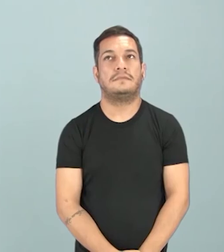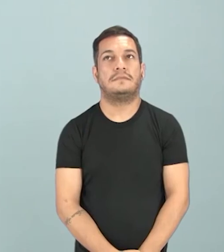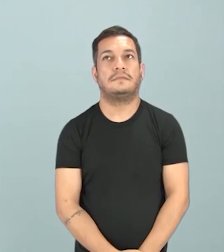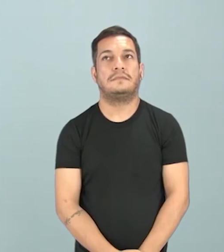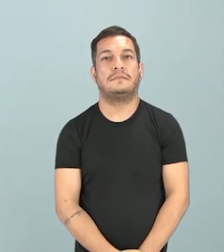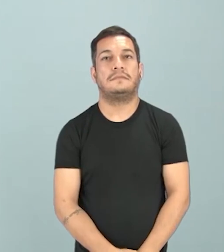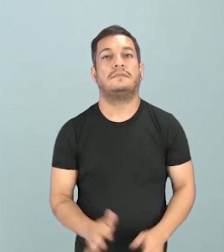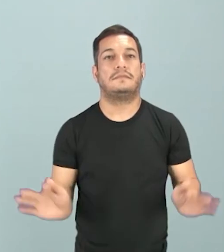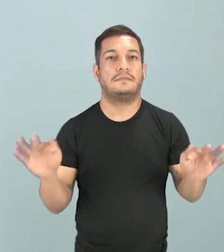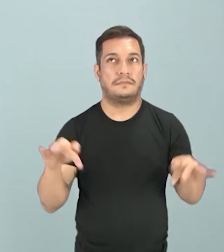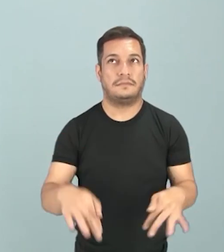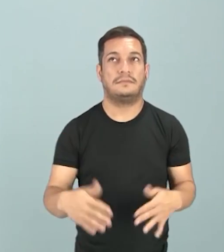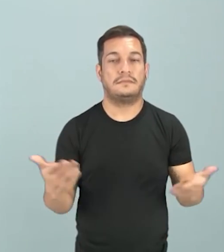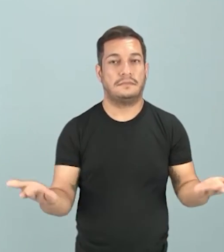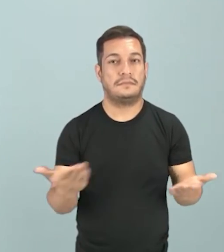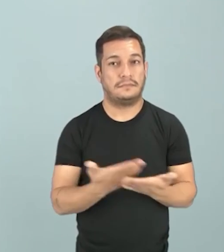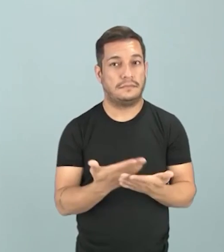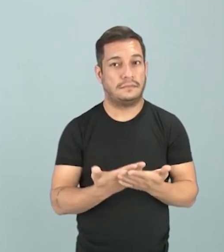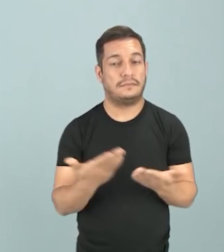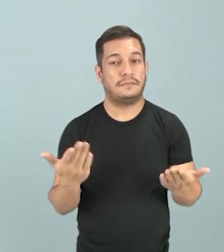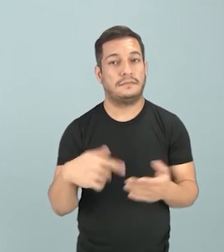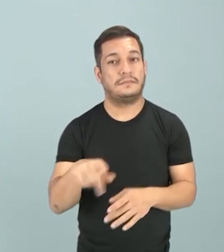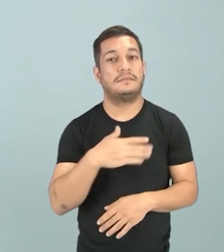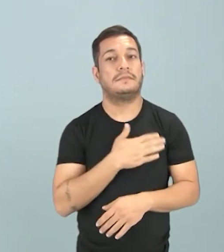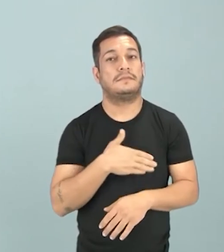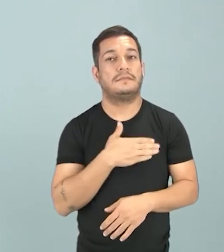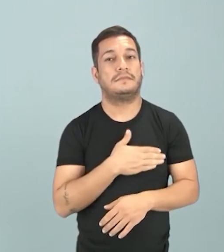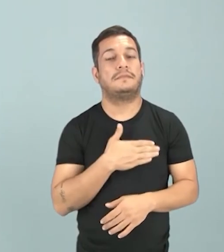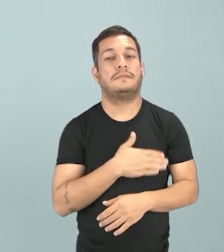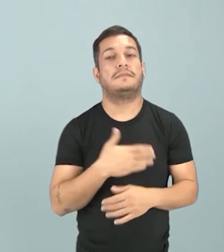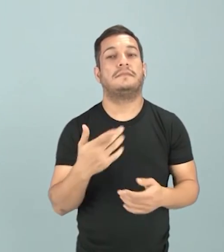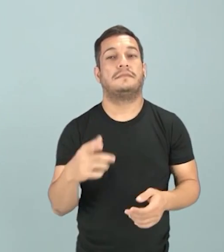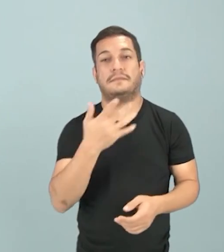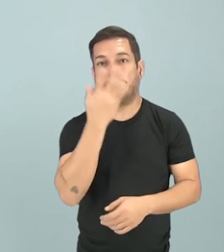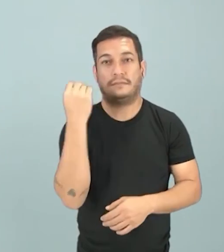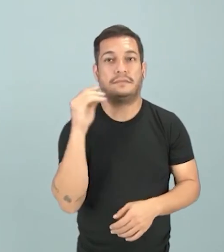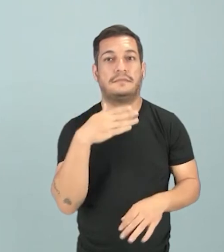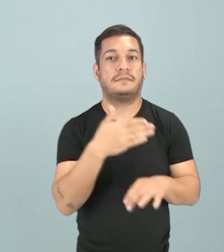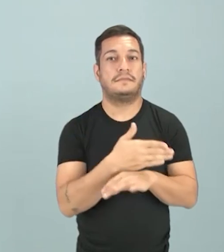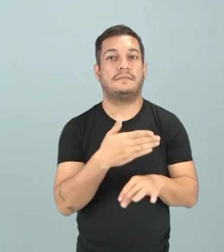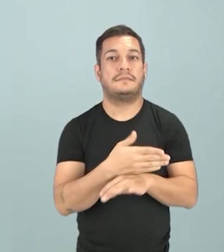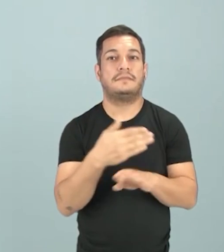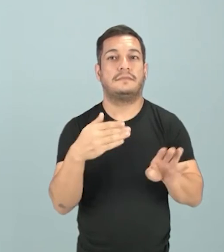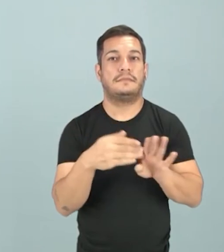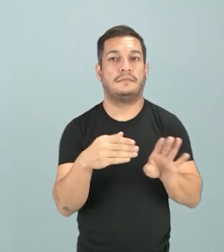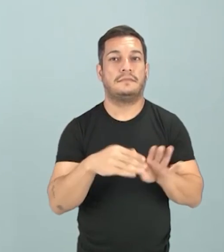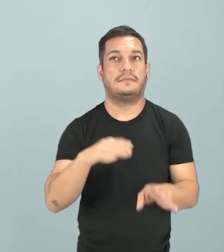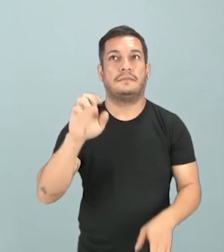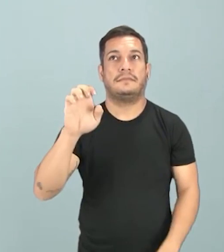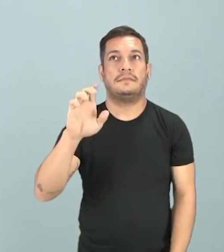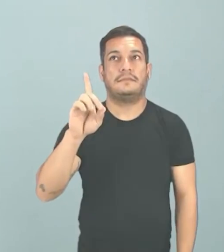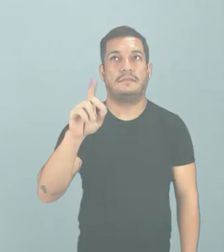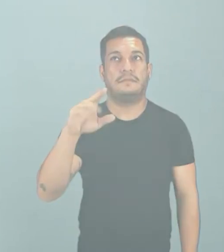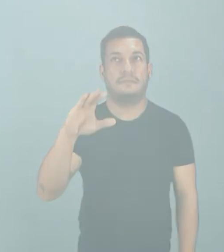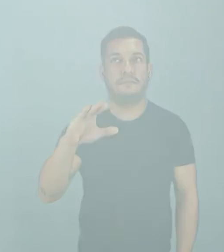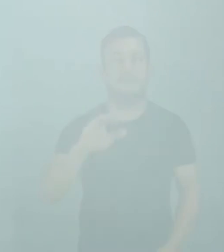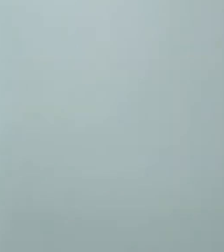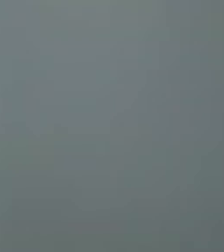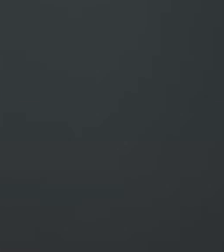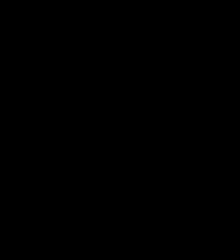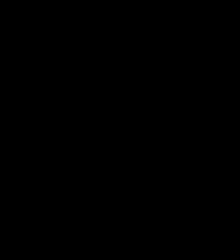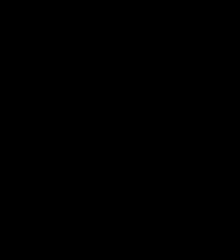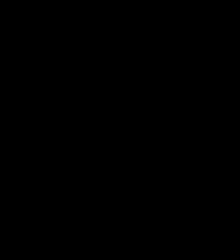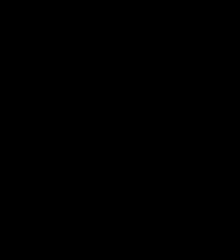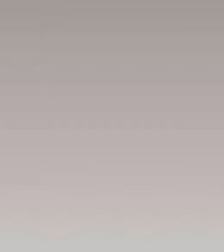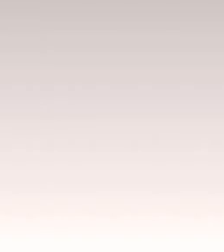Nós encerramos por aqui. Espero que tenham gostado da aula e não esqueçam, acesse a plataforma Eduq.